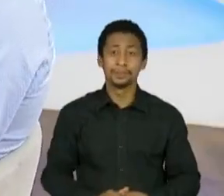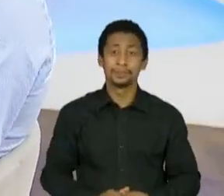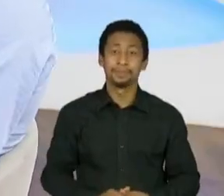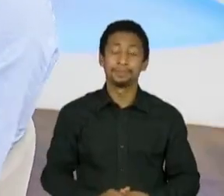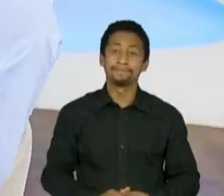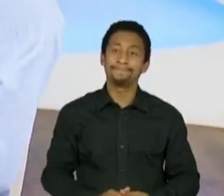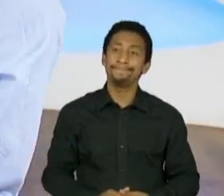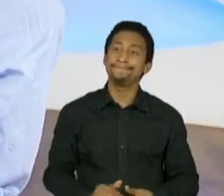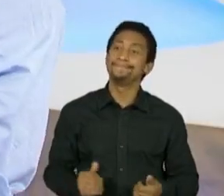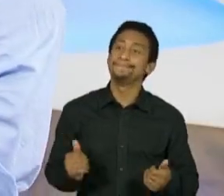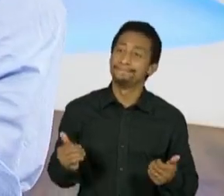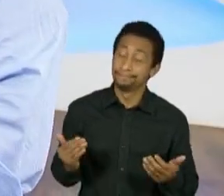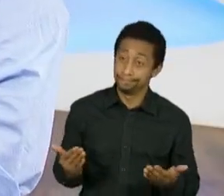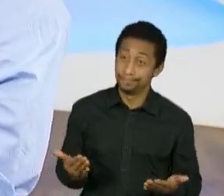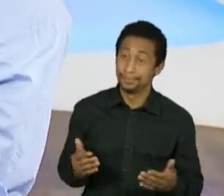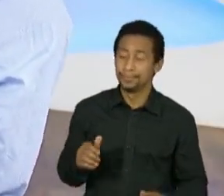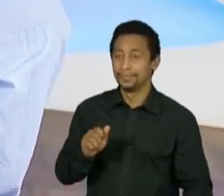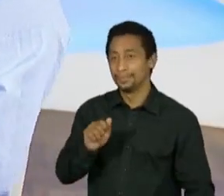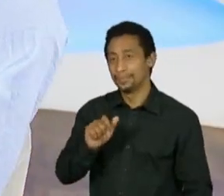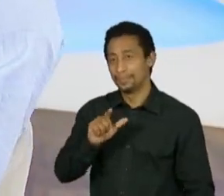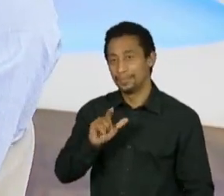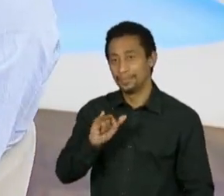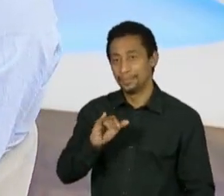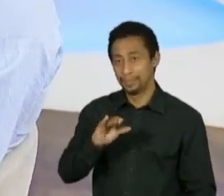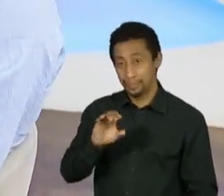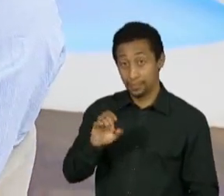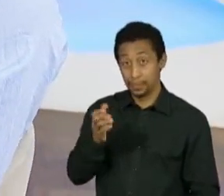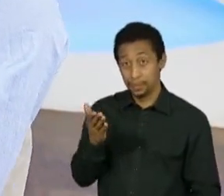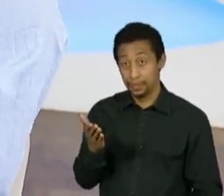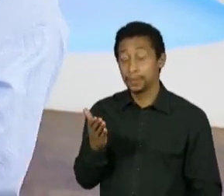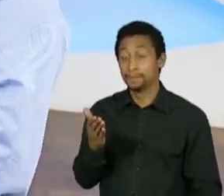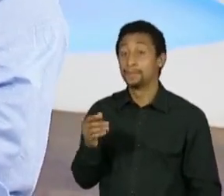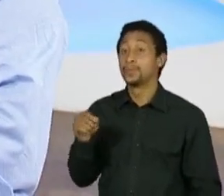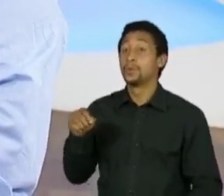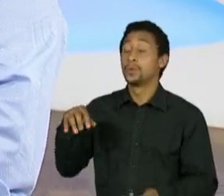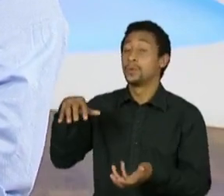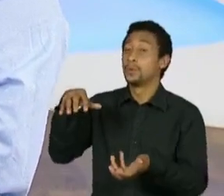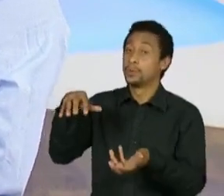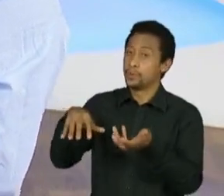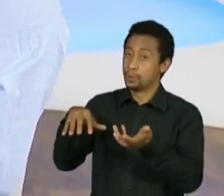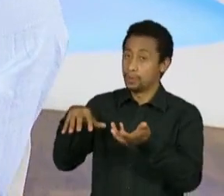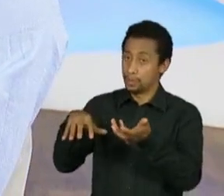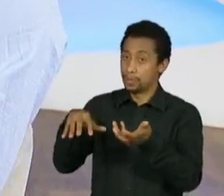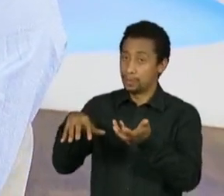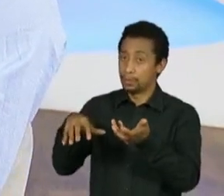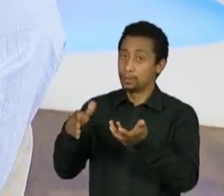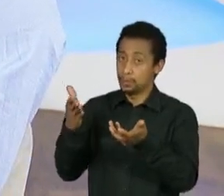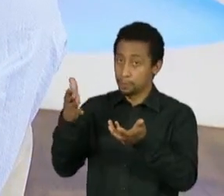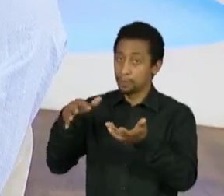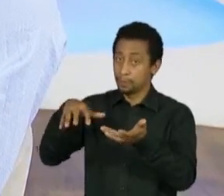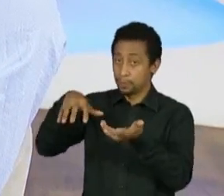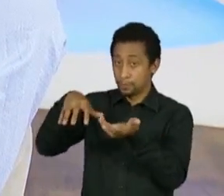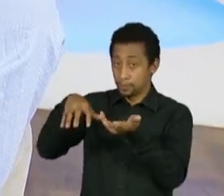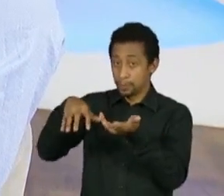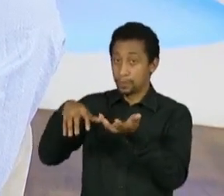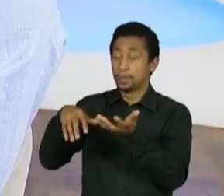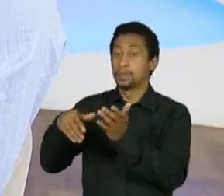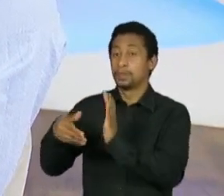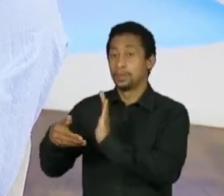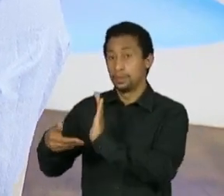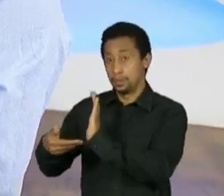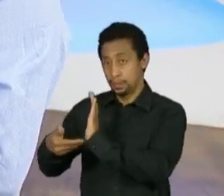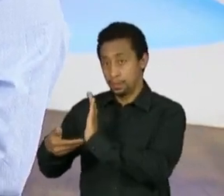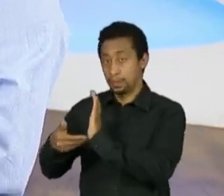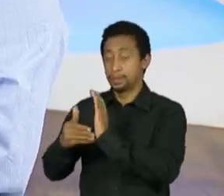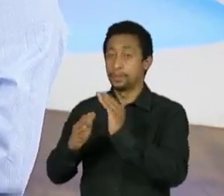Então, Alice, eu acredito que o Congresso em si, tanto o Senado, tanto o